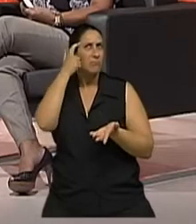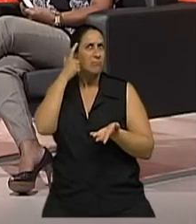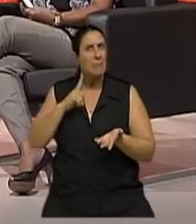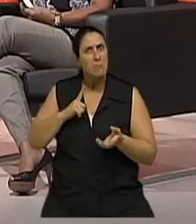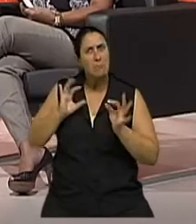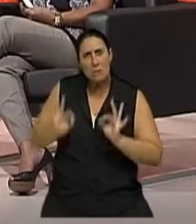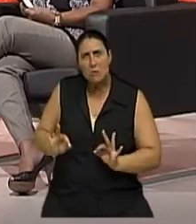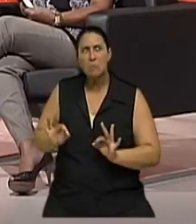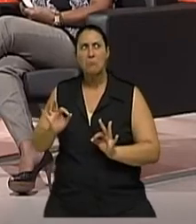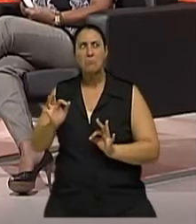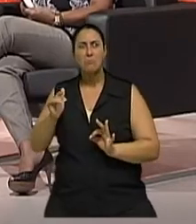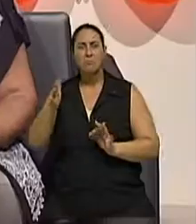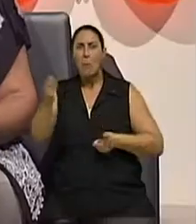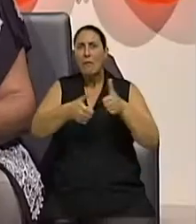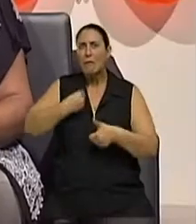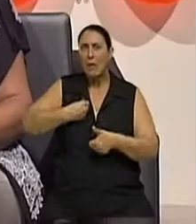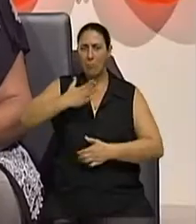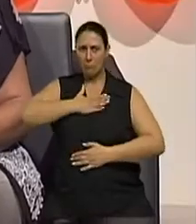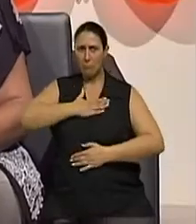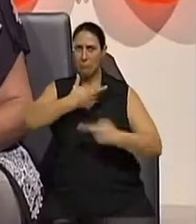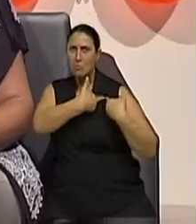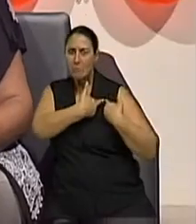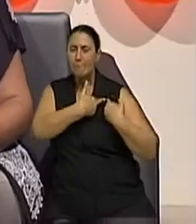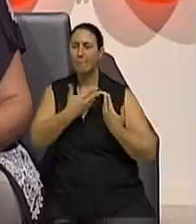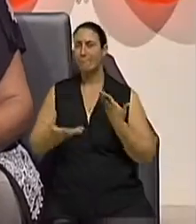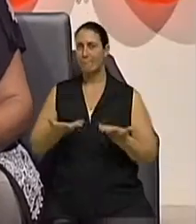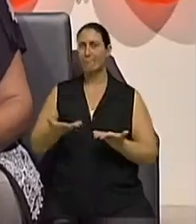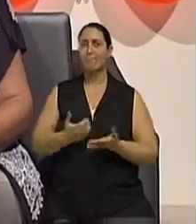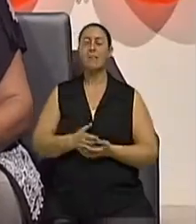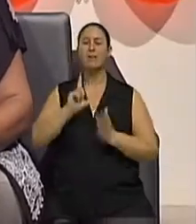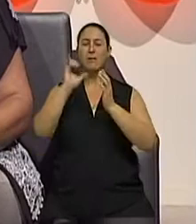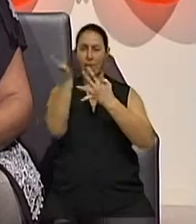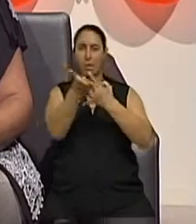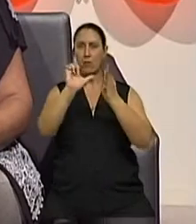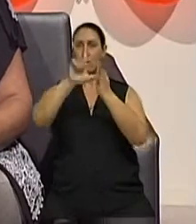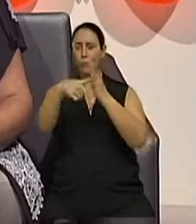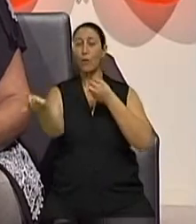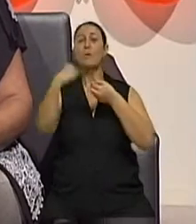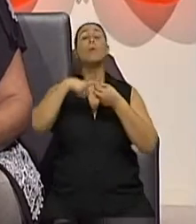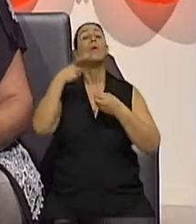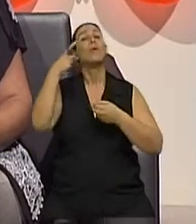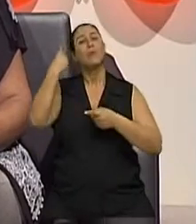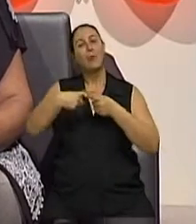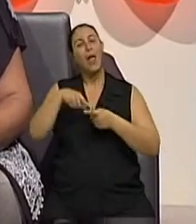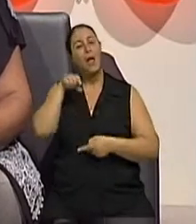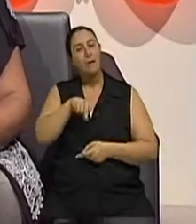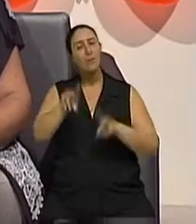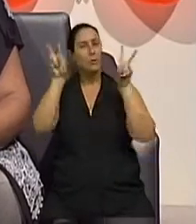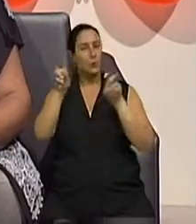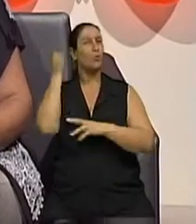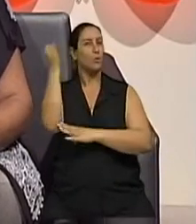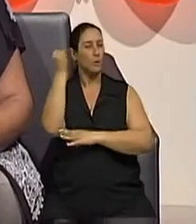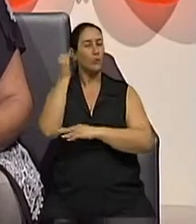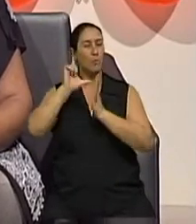Uhum. Nós vamos a um pequeno intervalo e nós já voltamos, porque esta questão a gente vai tratar um